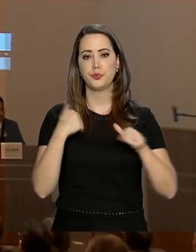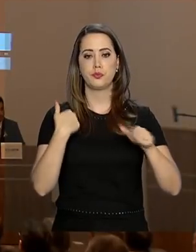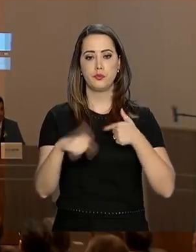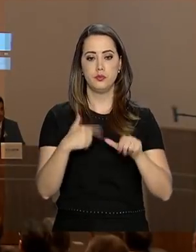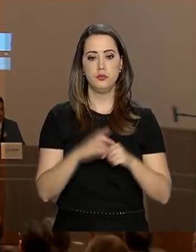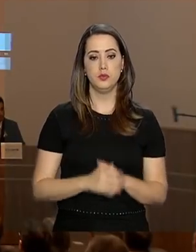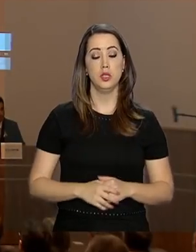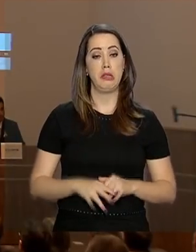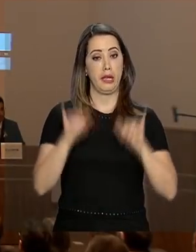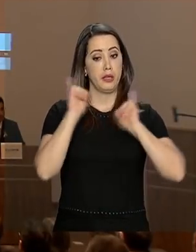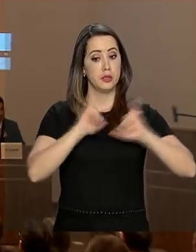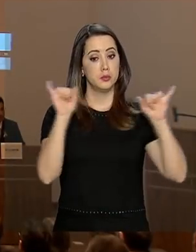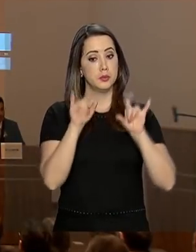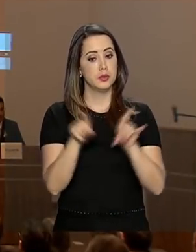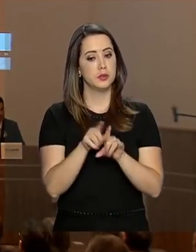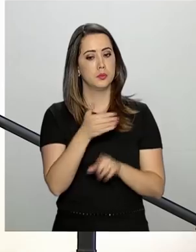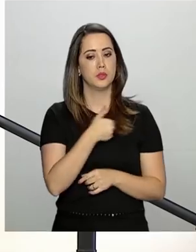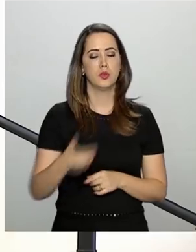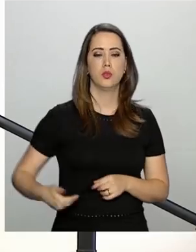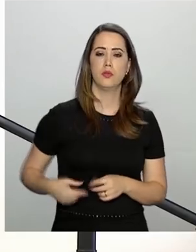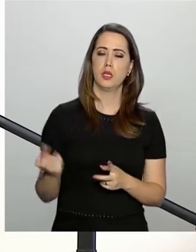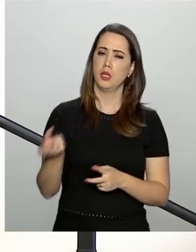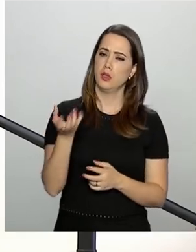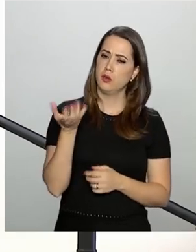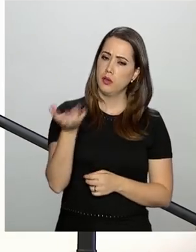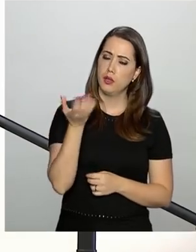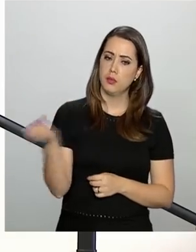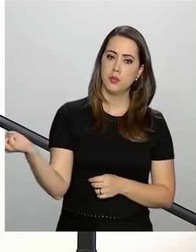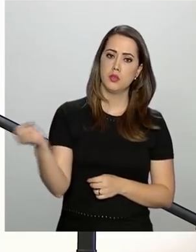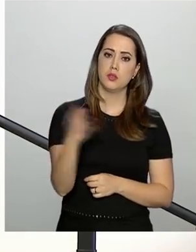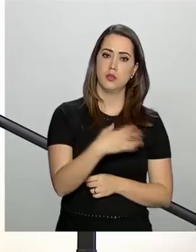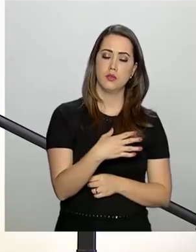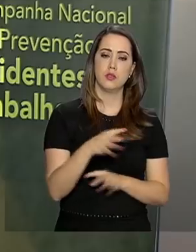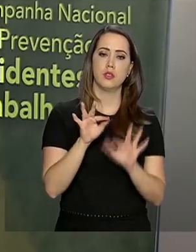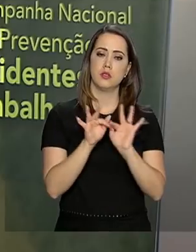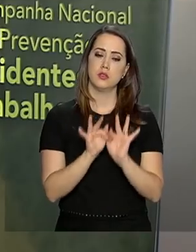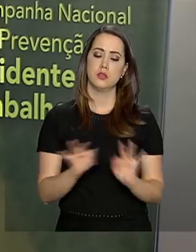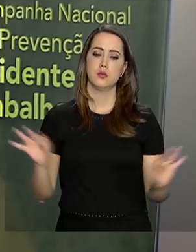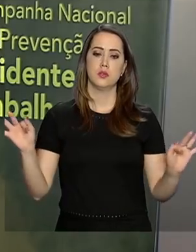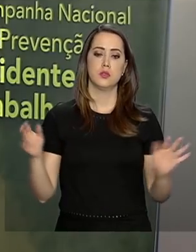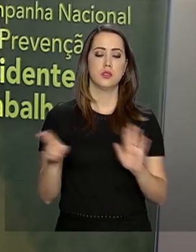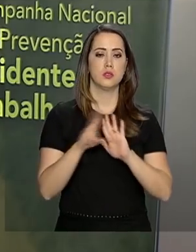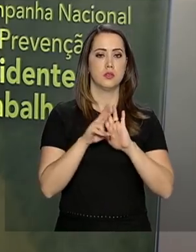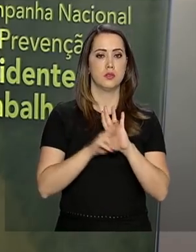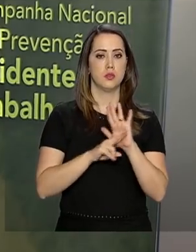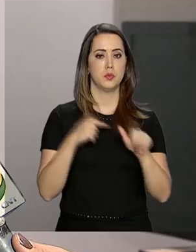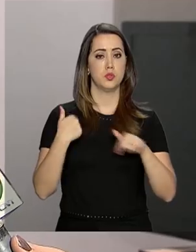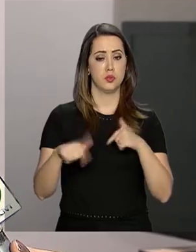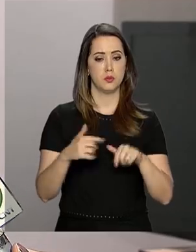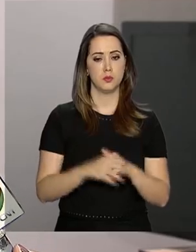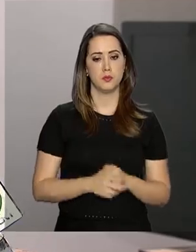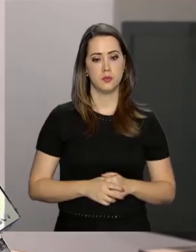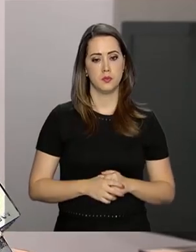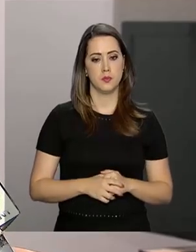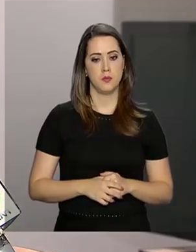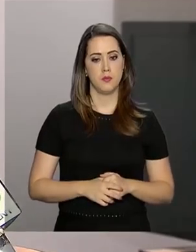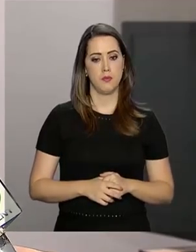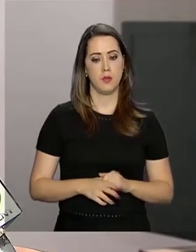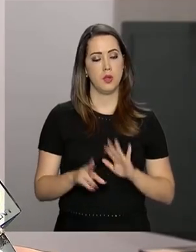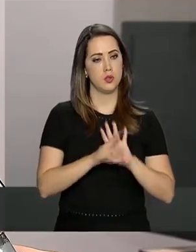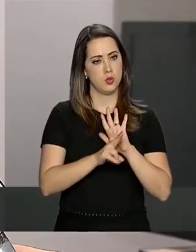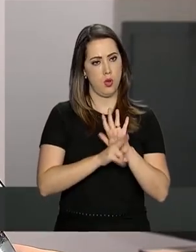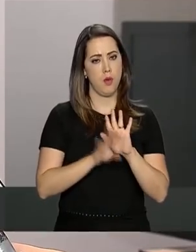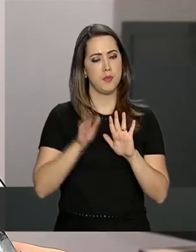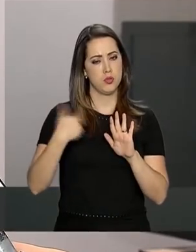da campanha, o governo também pretende modernizar e simplificar as normas trabalhistas. As normas regulamentadoras